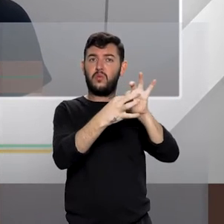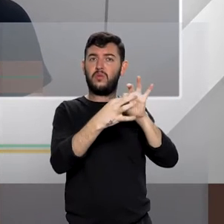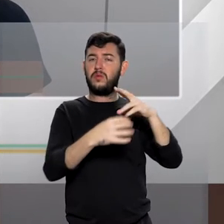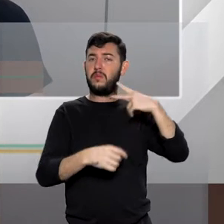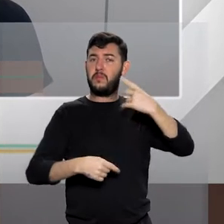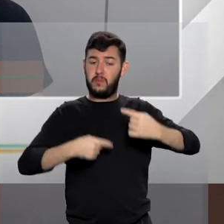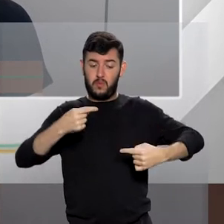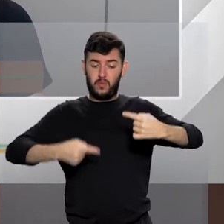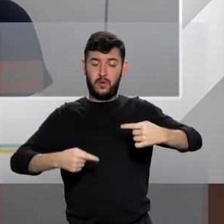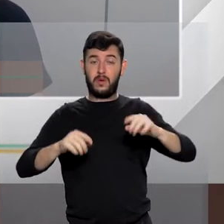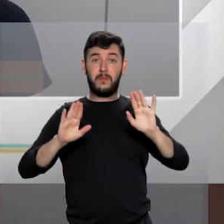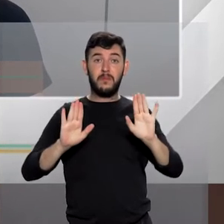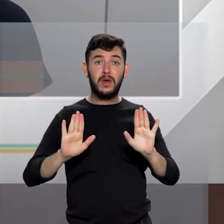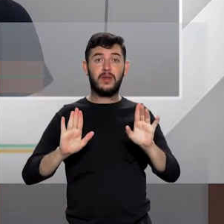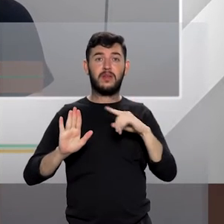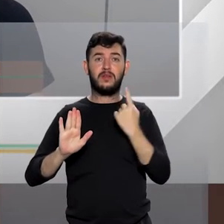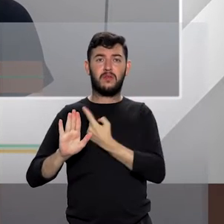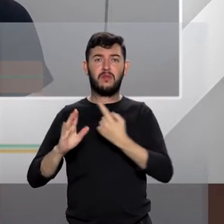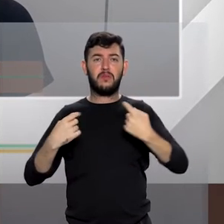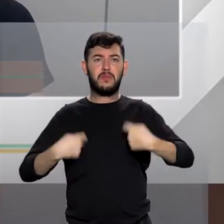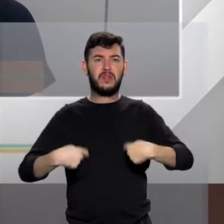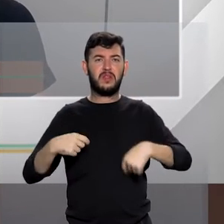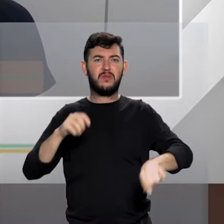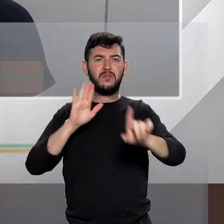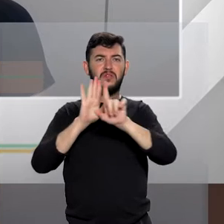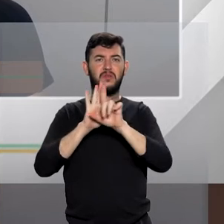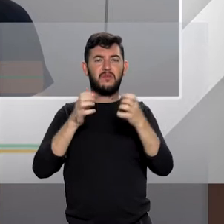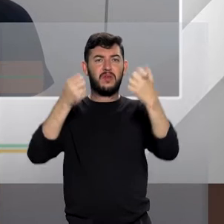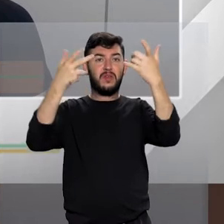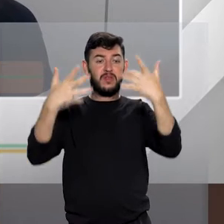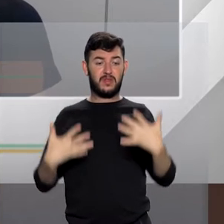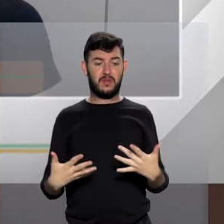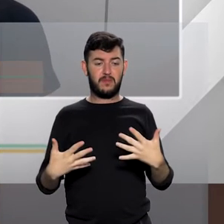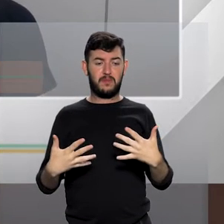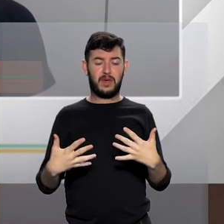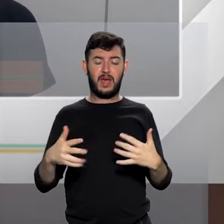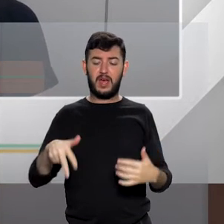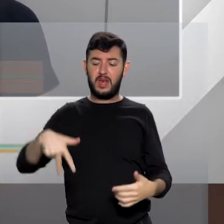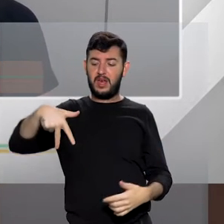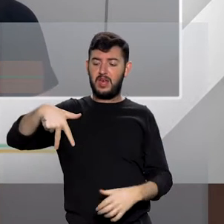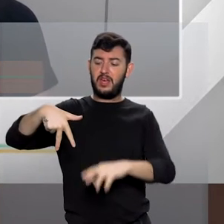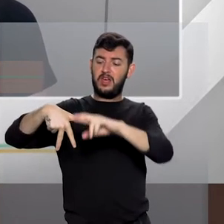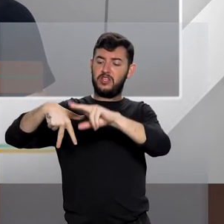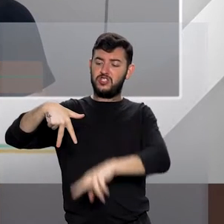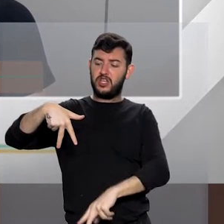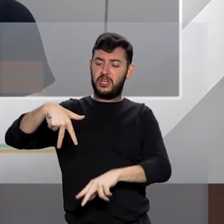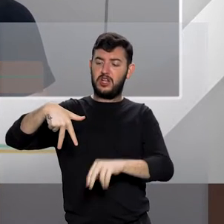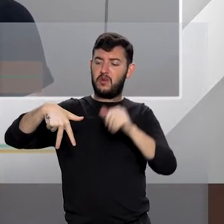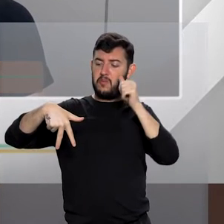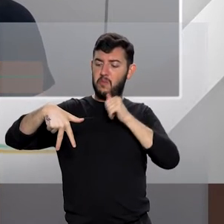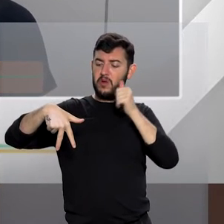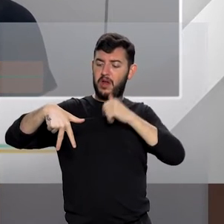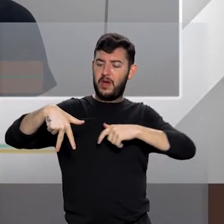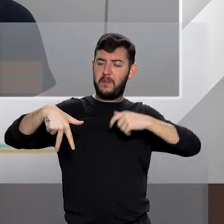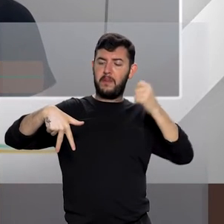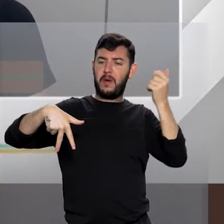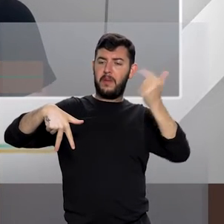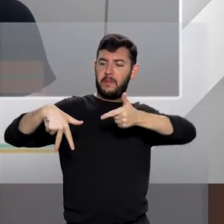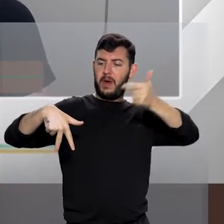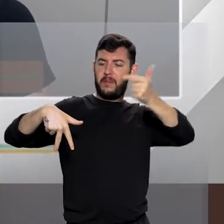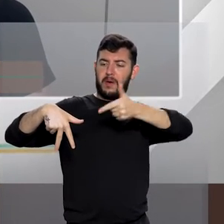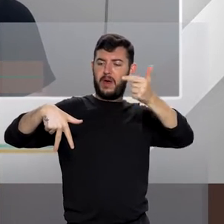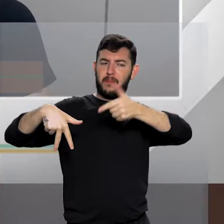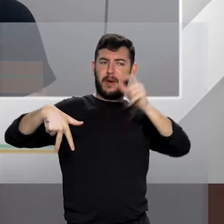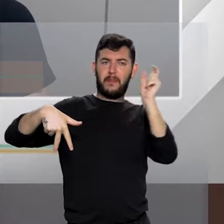precisamos de uma lei para dizer dessa violência de gênero política contra a mulher, que foi a Lei 14